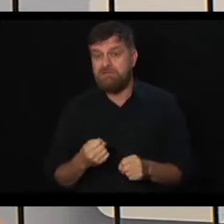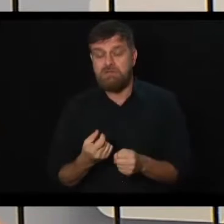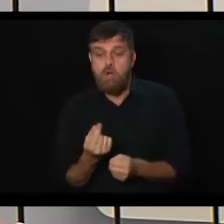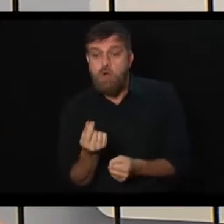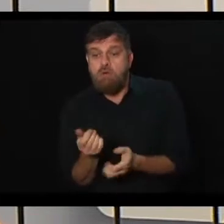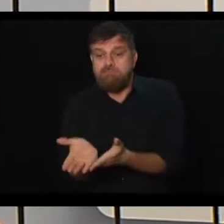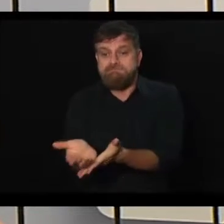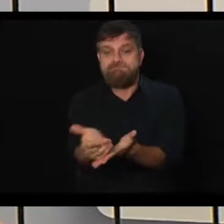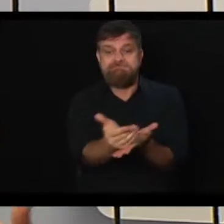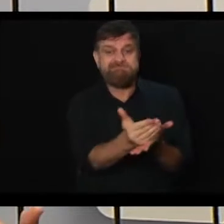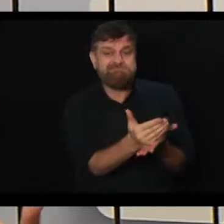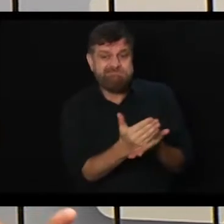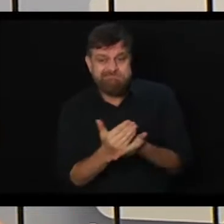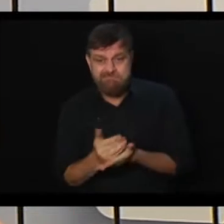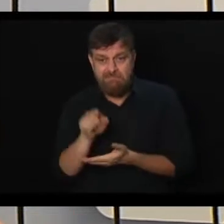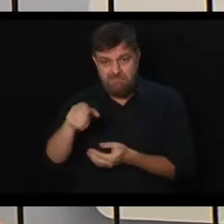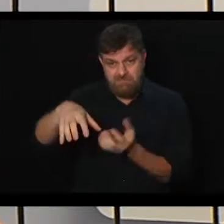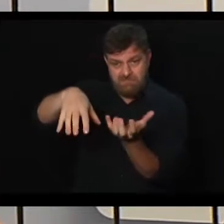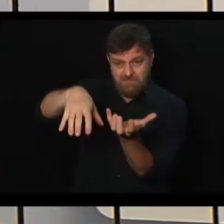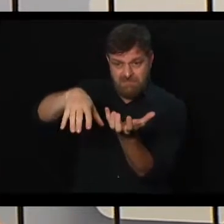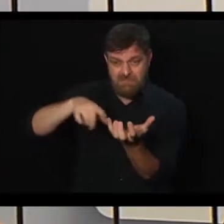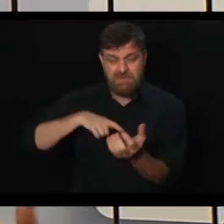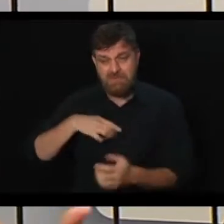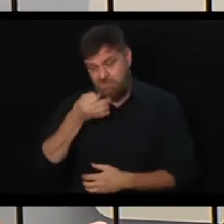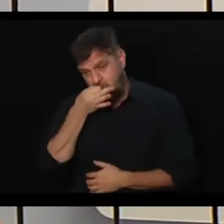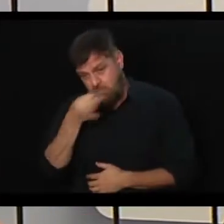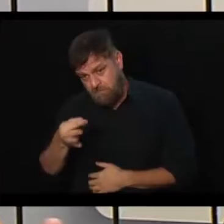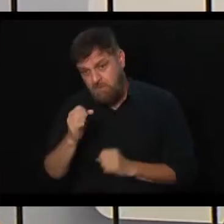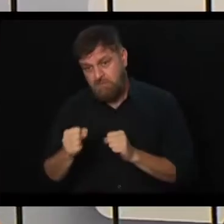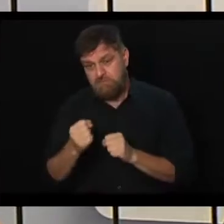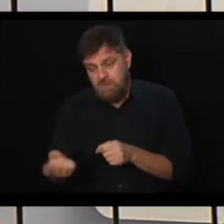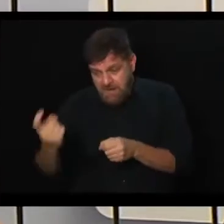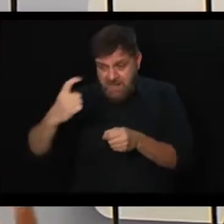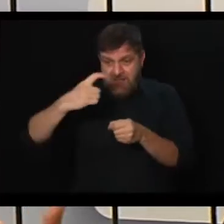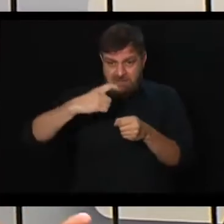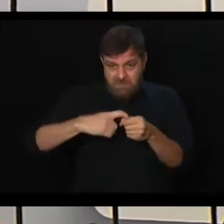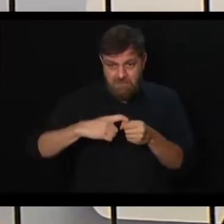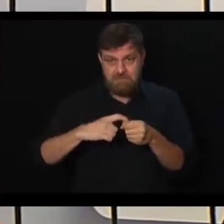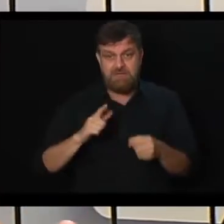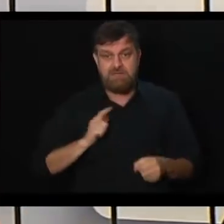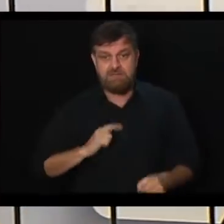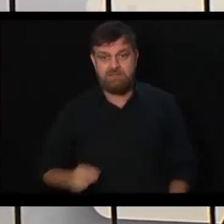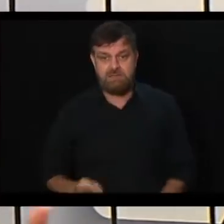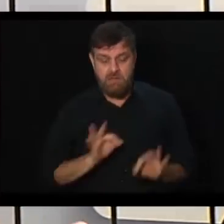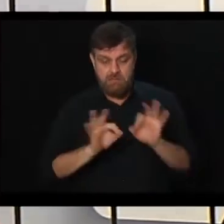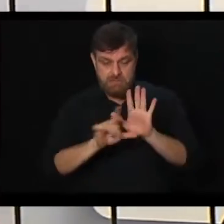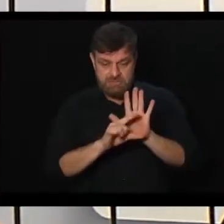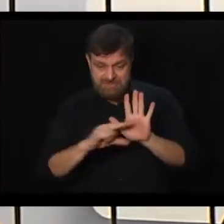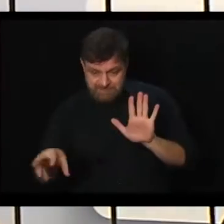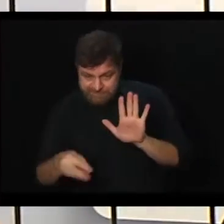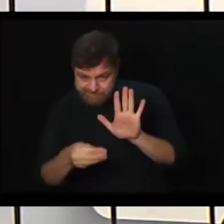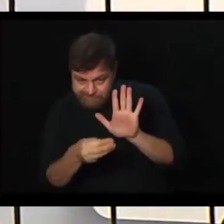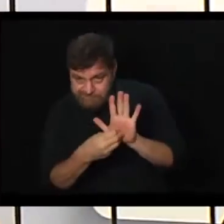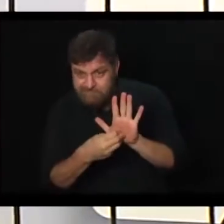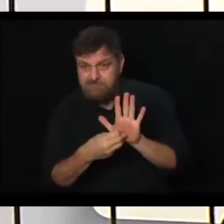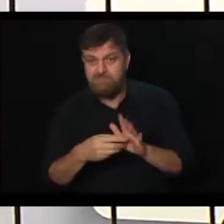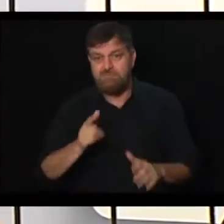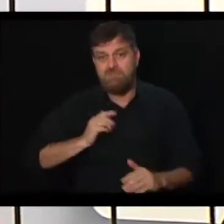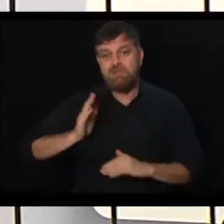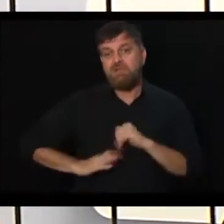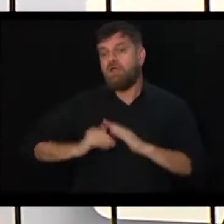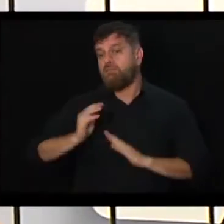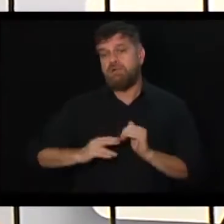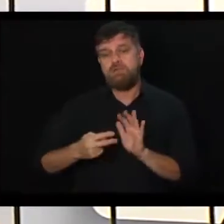O Senado tem dado declarações que poderia voltar, inclusive com uma PEC paralela, o sistema de capitalização, que na prática